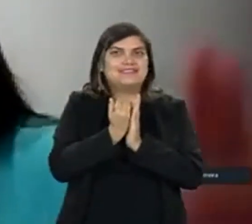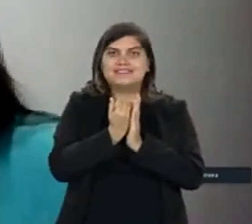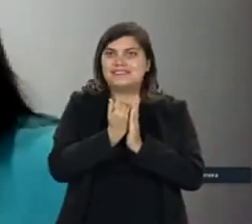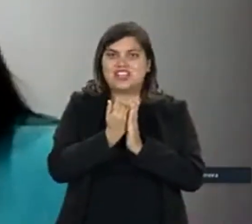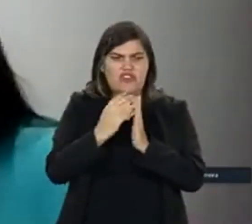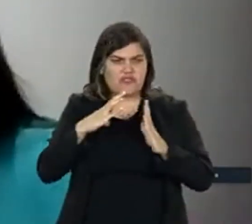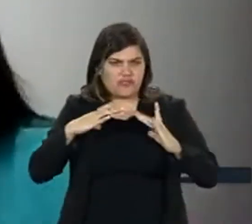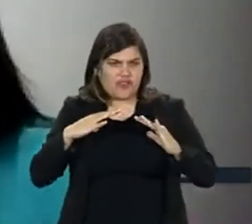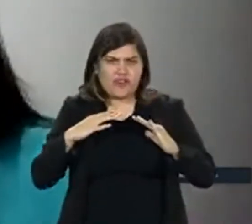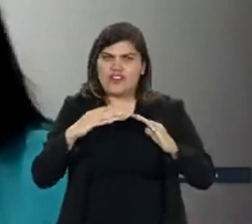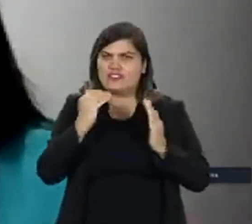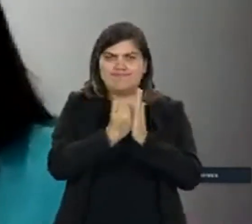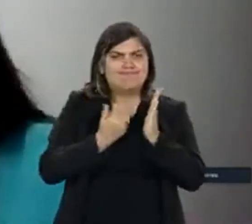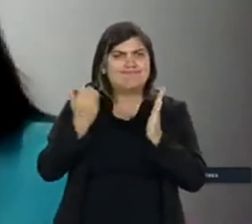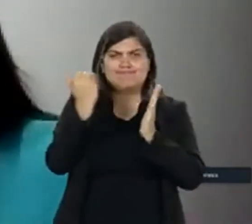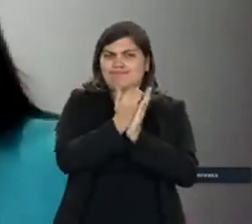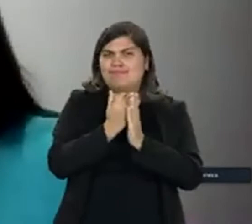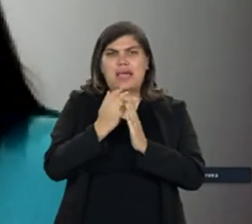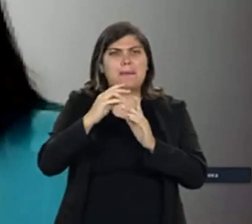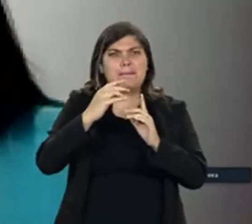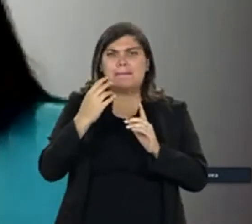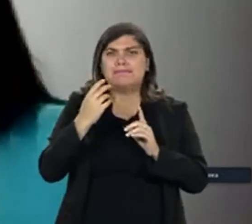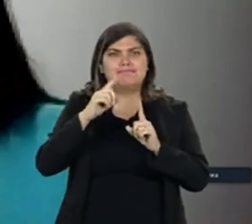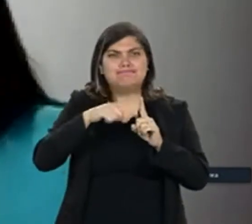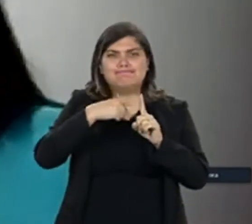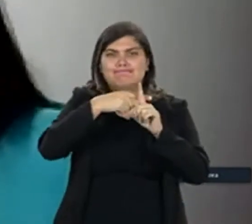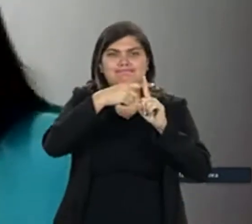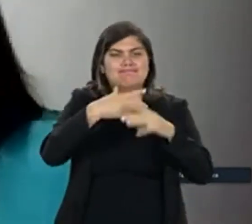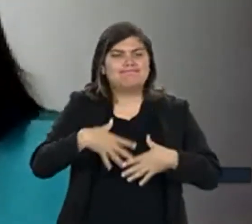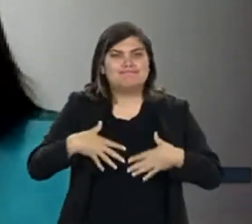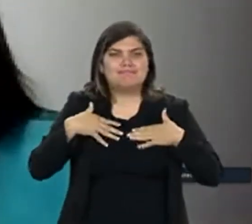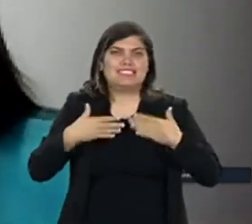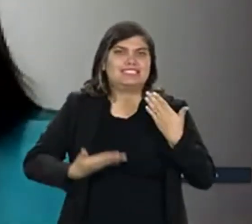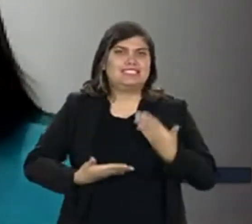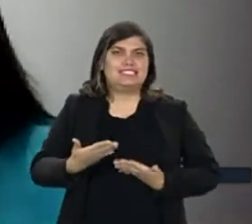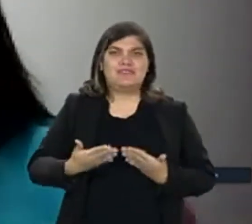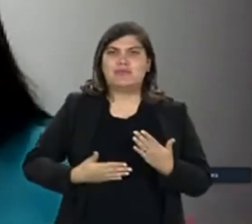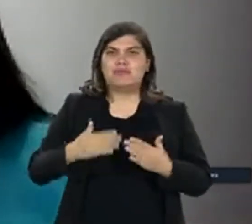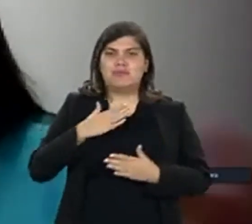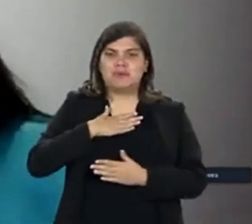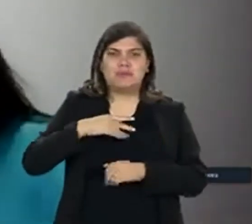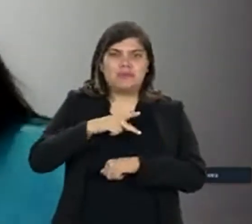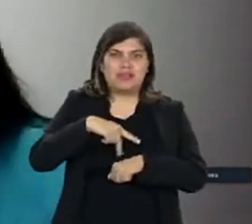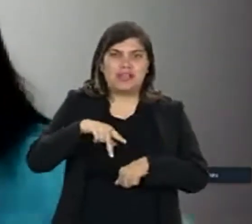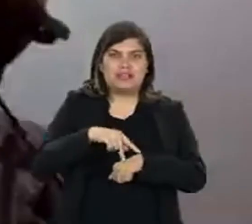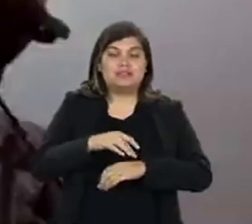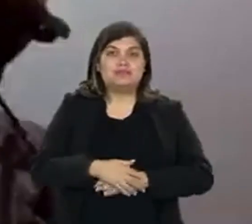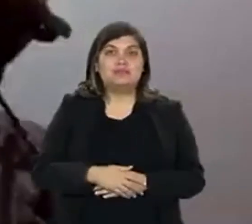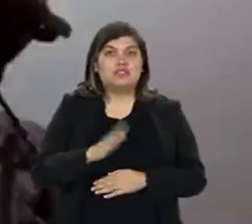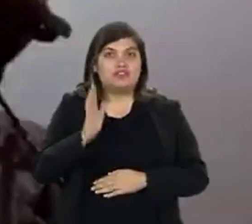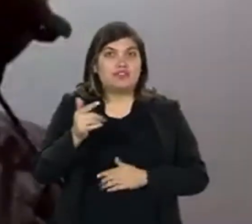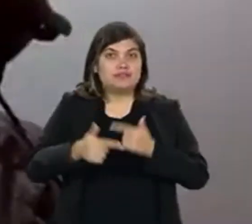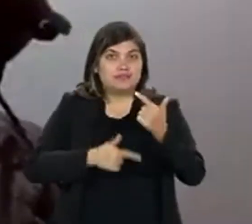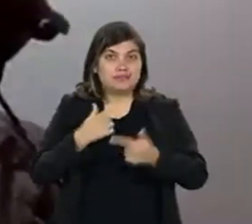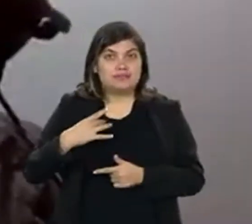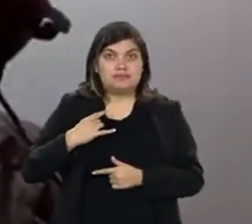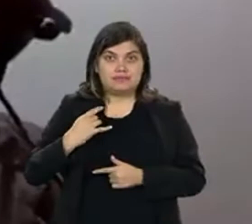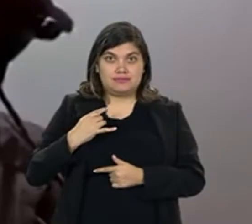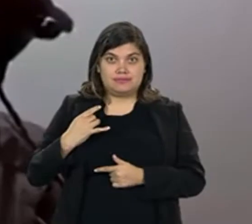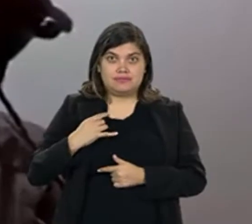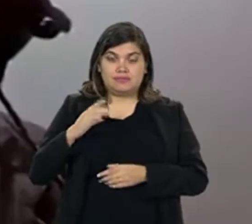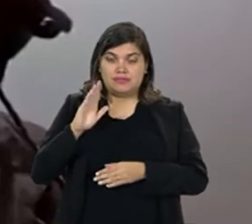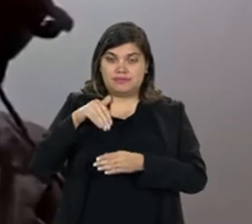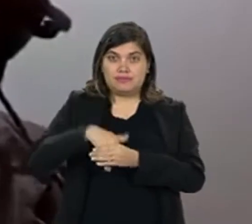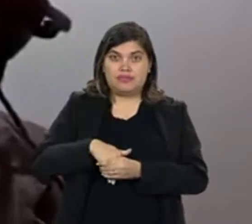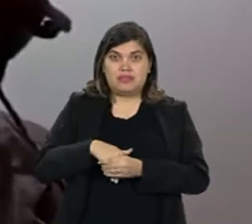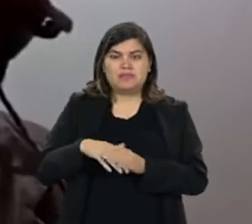de folga, além de qualquer benefício que isso possa trazer, realmente pela satisfação de servir ao meu país. Já estou trabalhando como